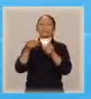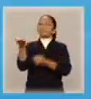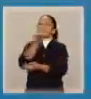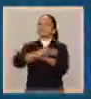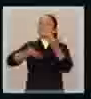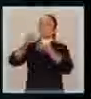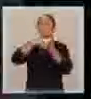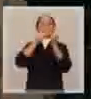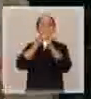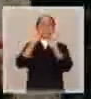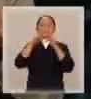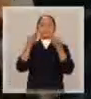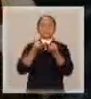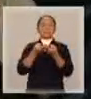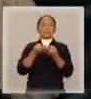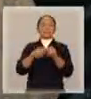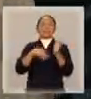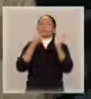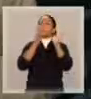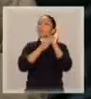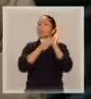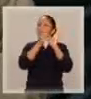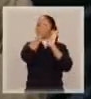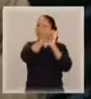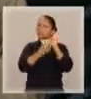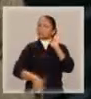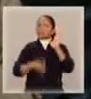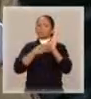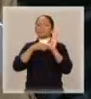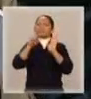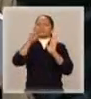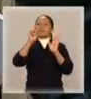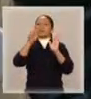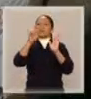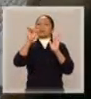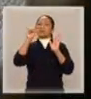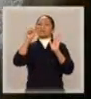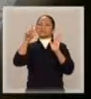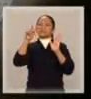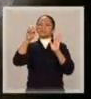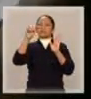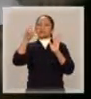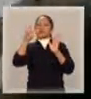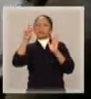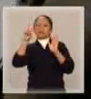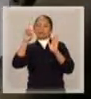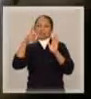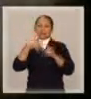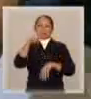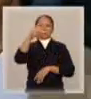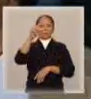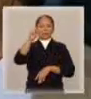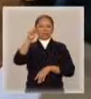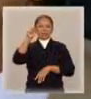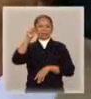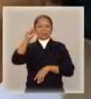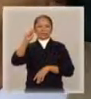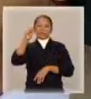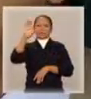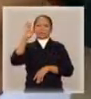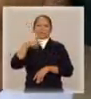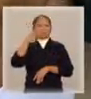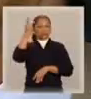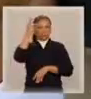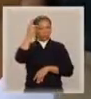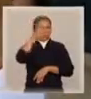familiares. A proposta de autoria do deputado Régis de Oliveira, do PSC de São Paulo, define e